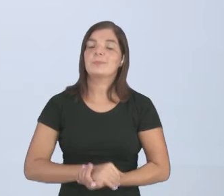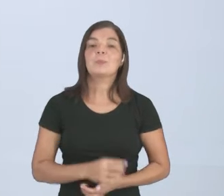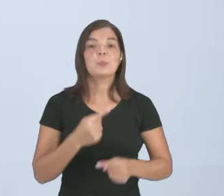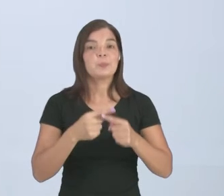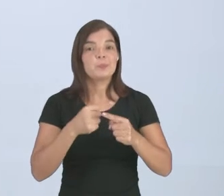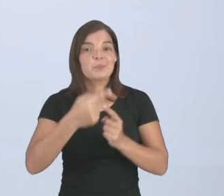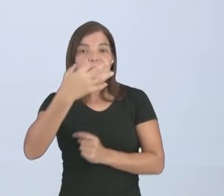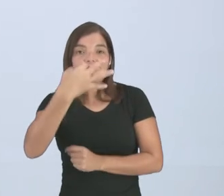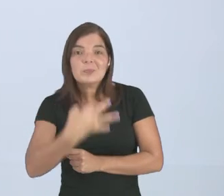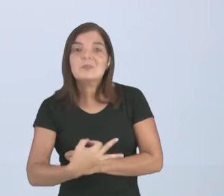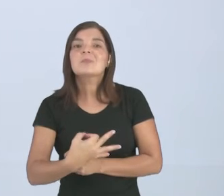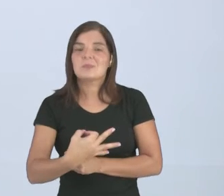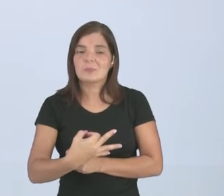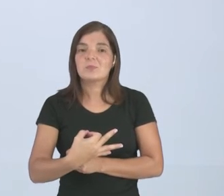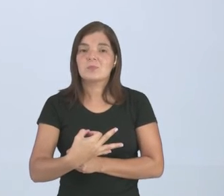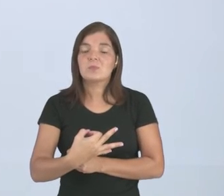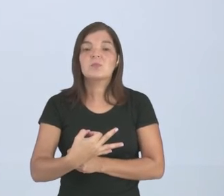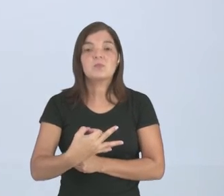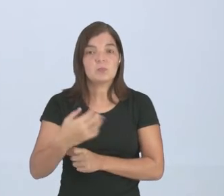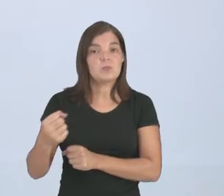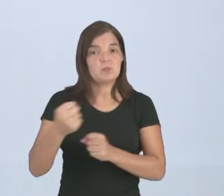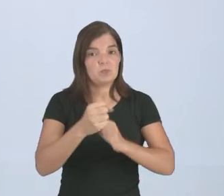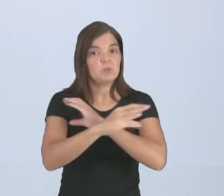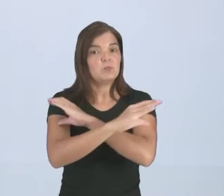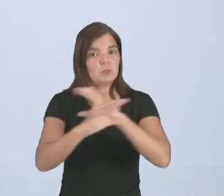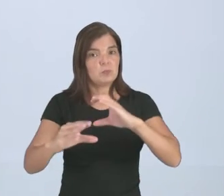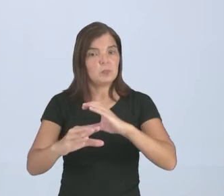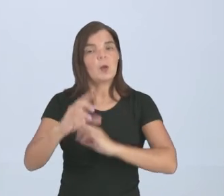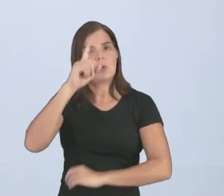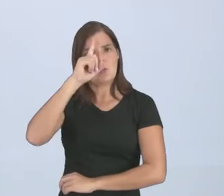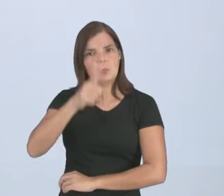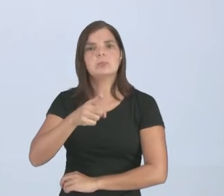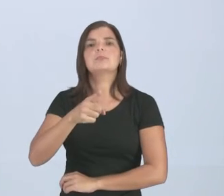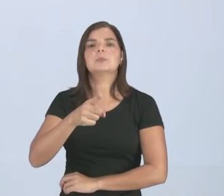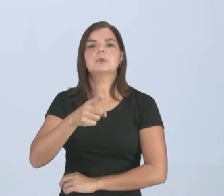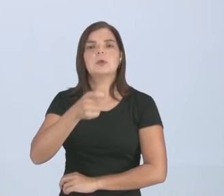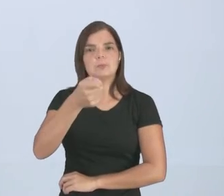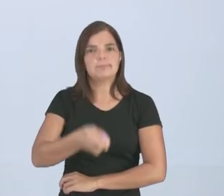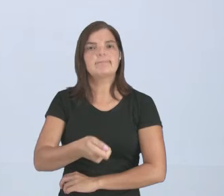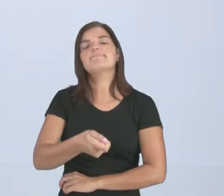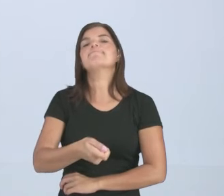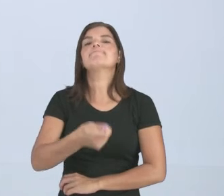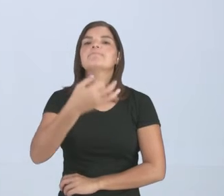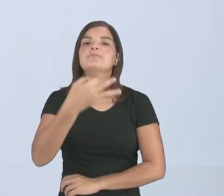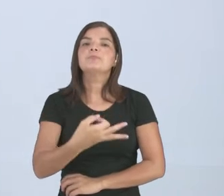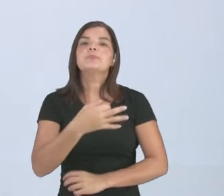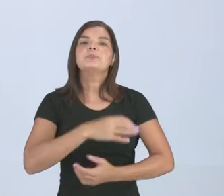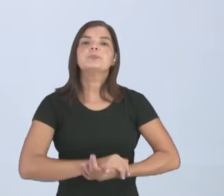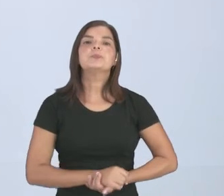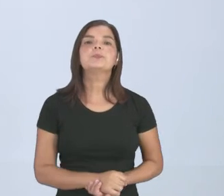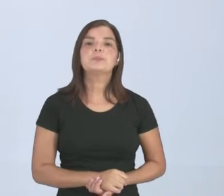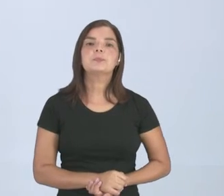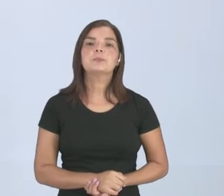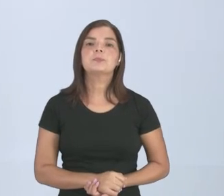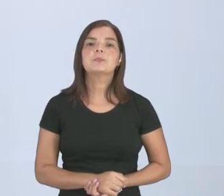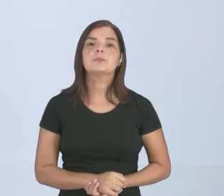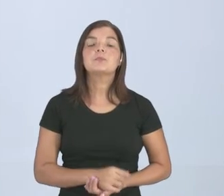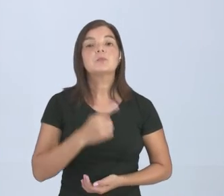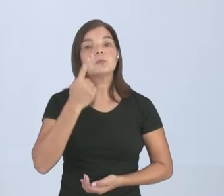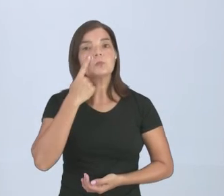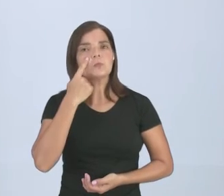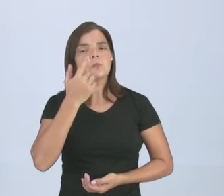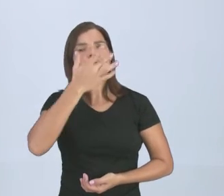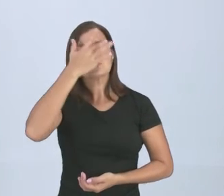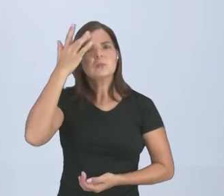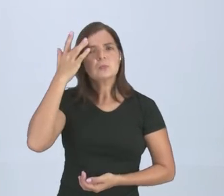Porque justamente ele vai estar envolvendo ali poder, confiança e autoridade nessas relações. Certo, gente? E aí, quais sinais